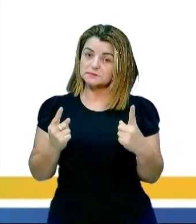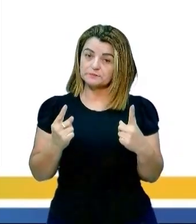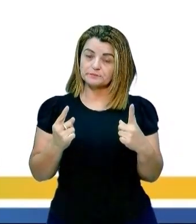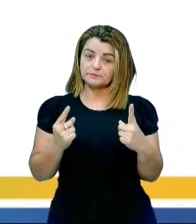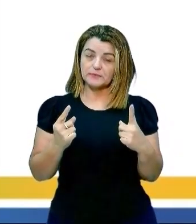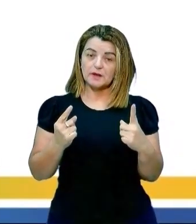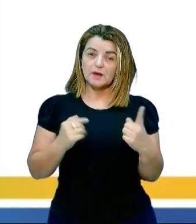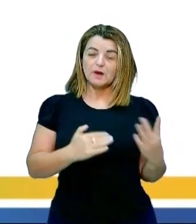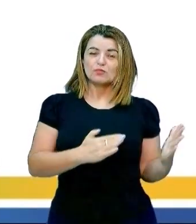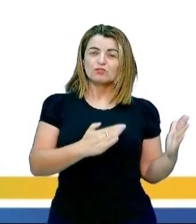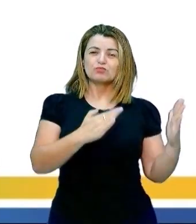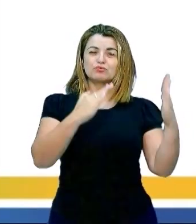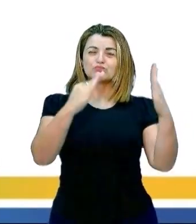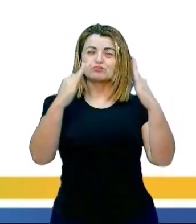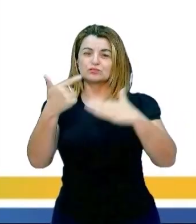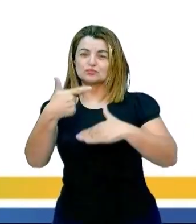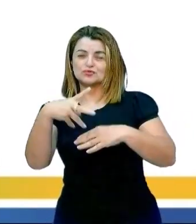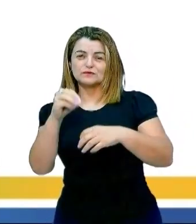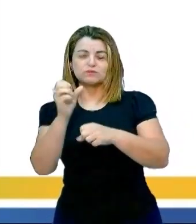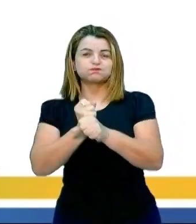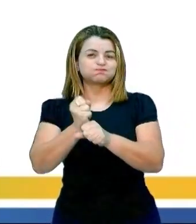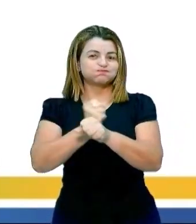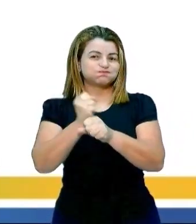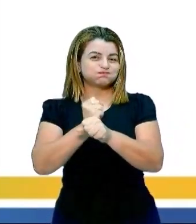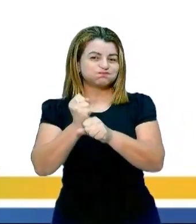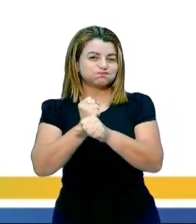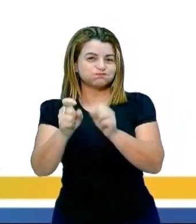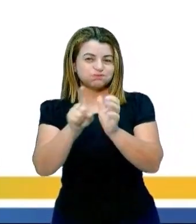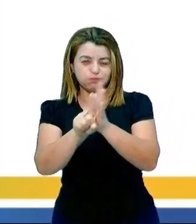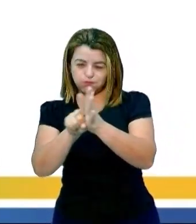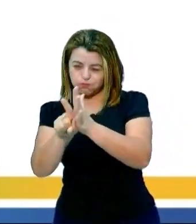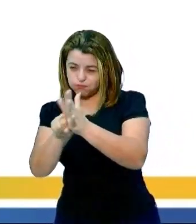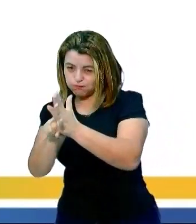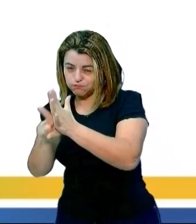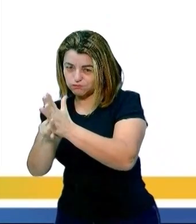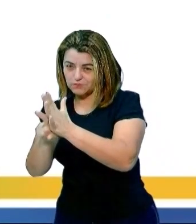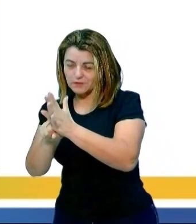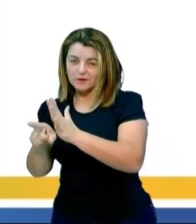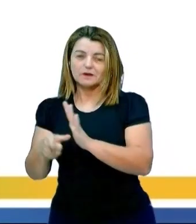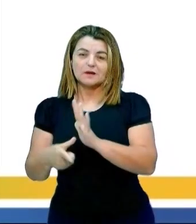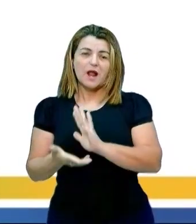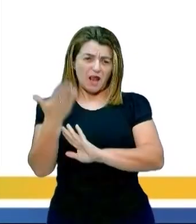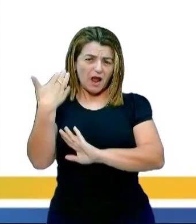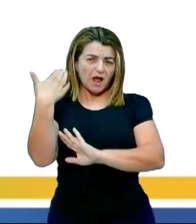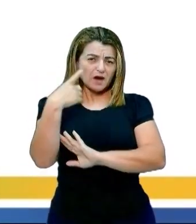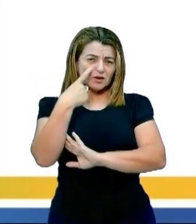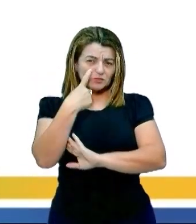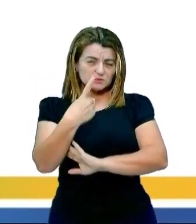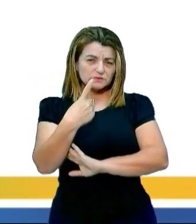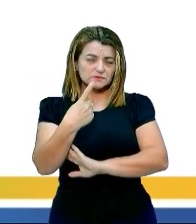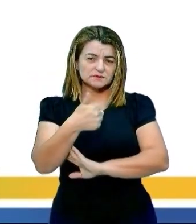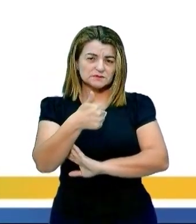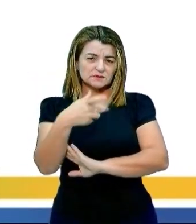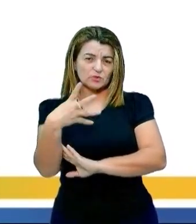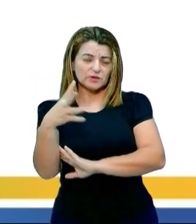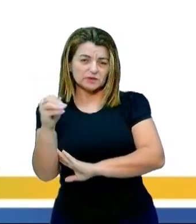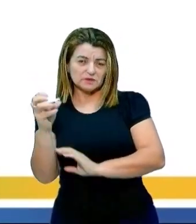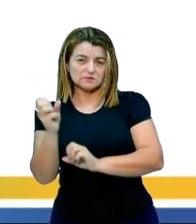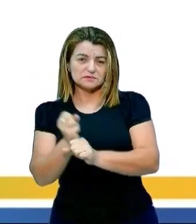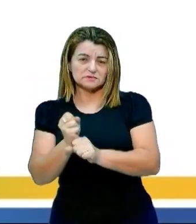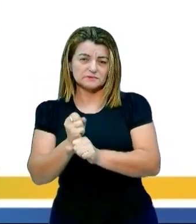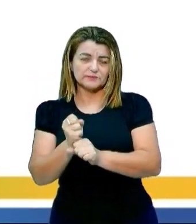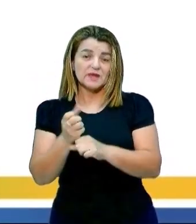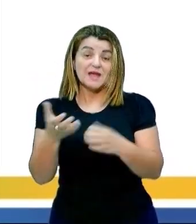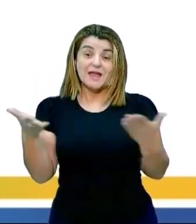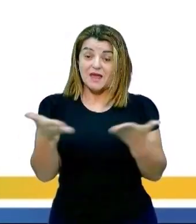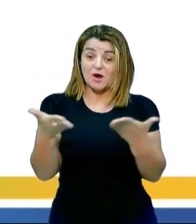ao longo de 20 anos de análises, aquele primeiro lá foi de 140 anos, agora nós estamos falando só